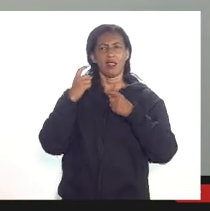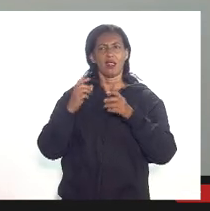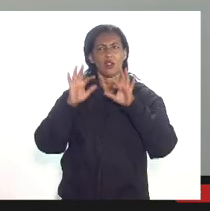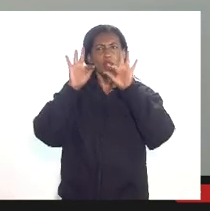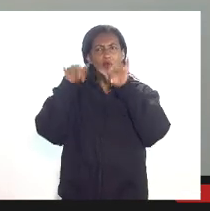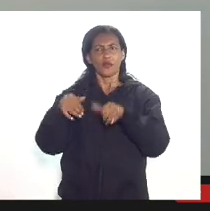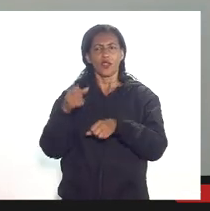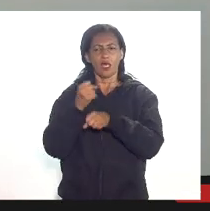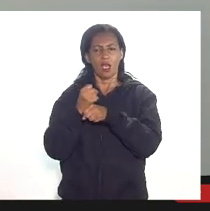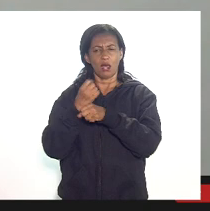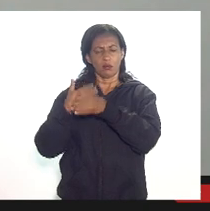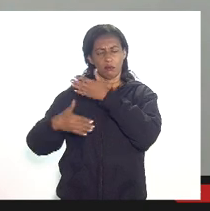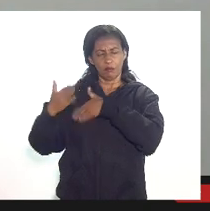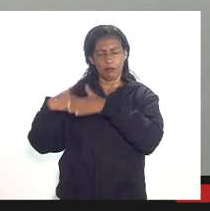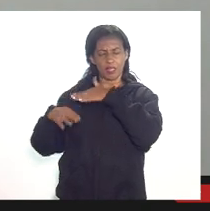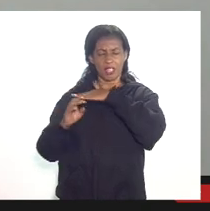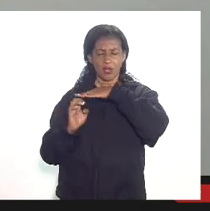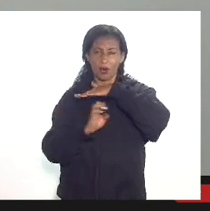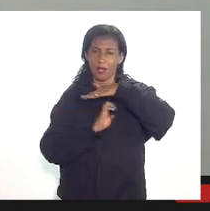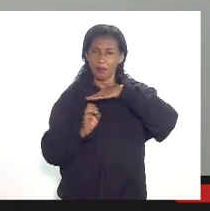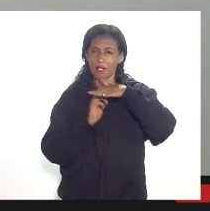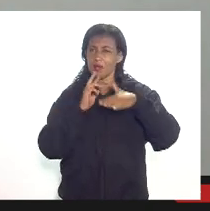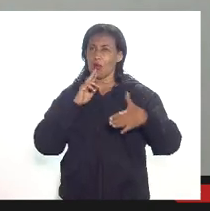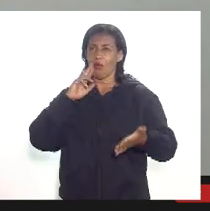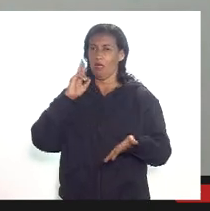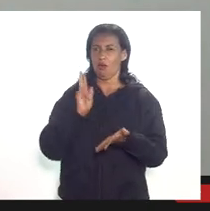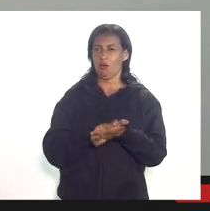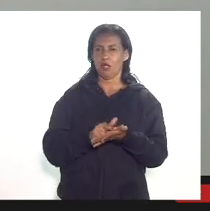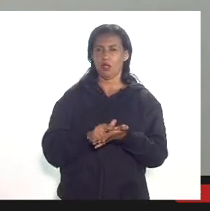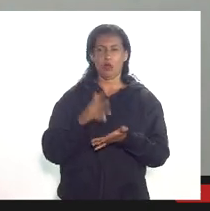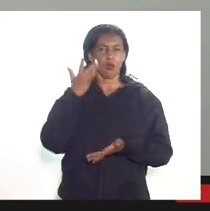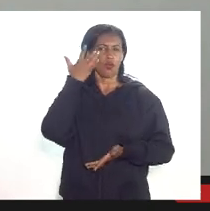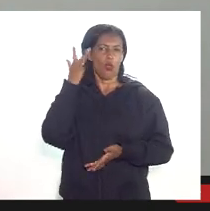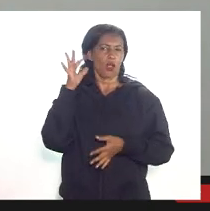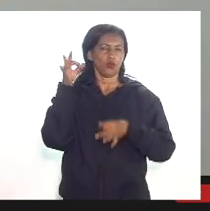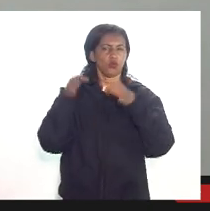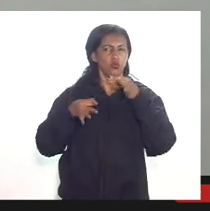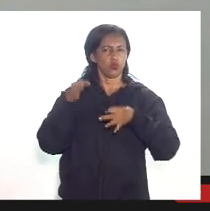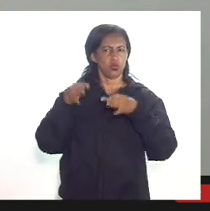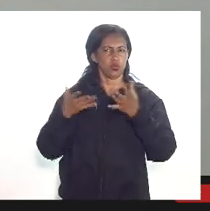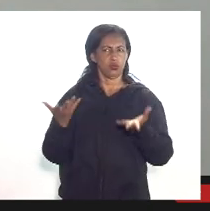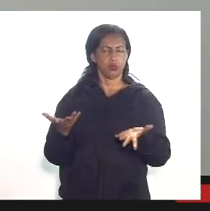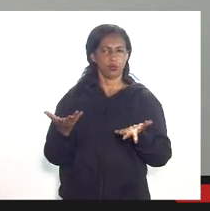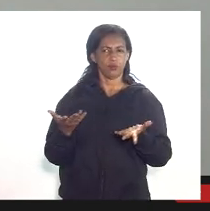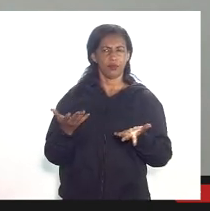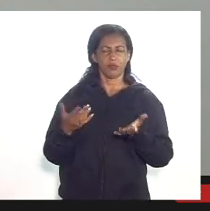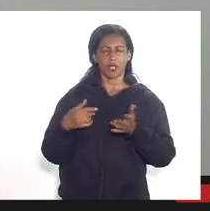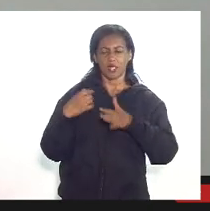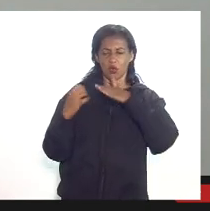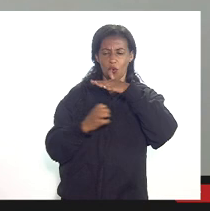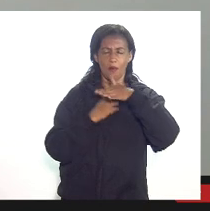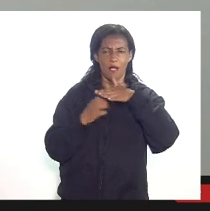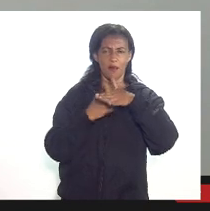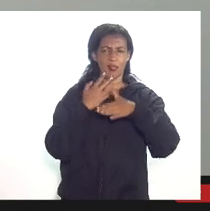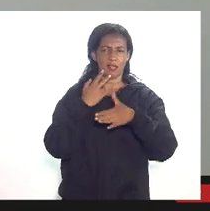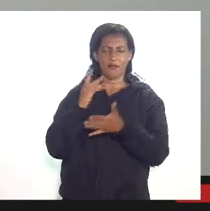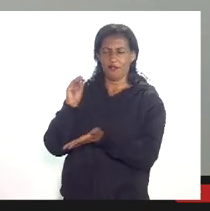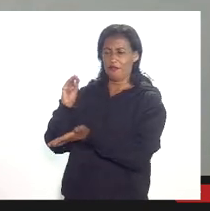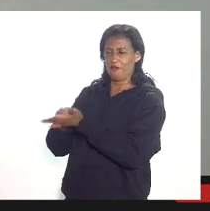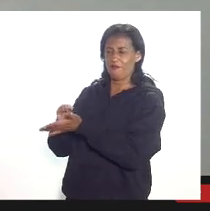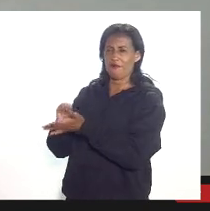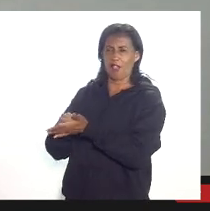e aparentemente a empresa não reconheceu então eu não acho também justo que a empresa alegue mesmo na parte reconhecida dela